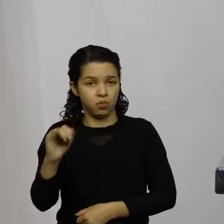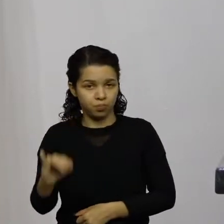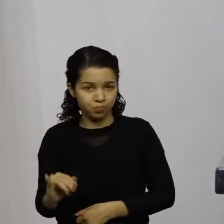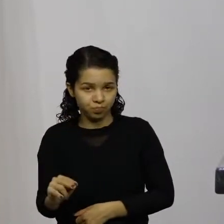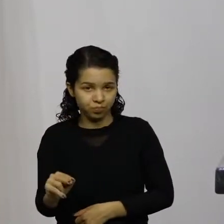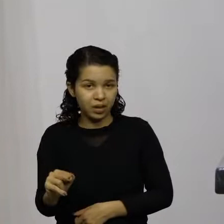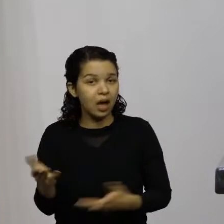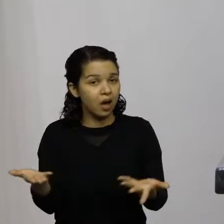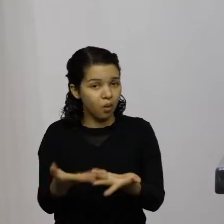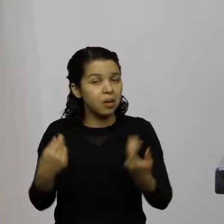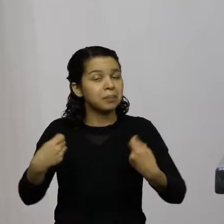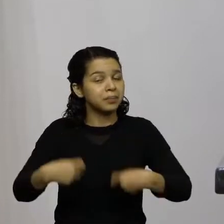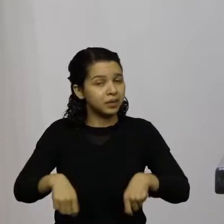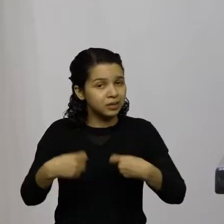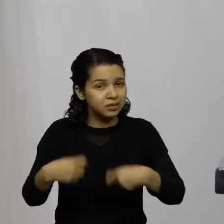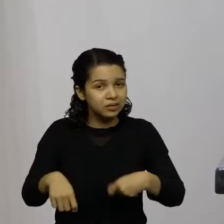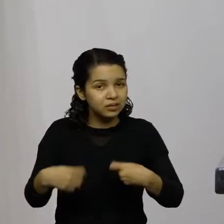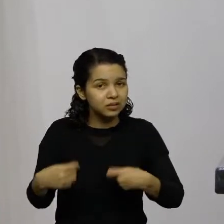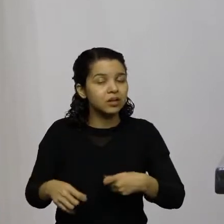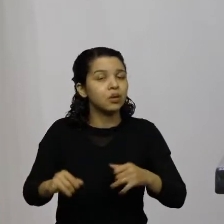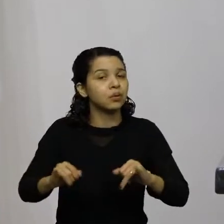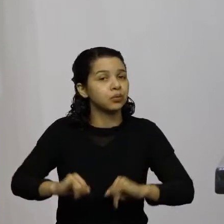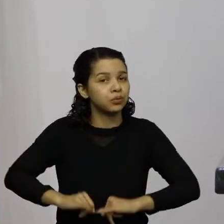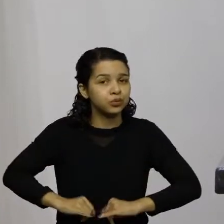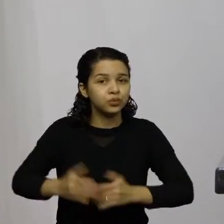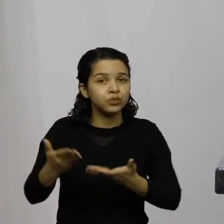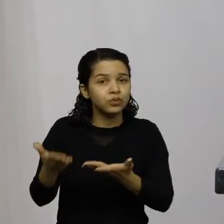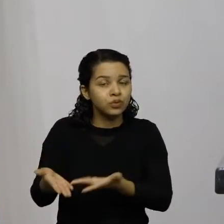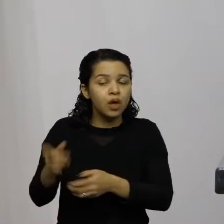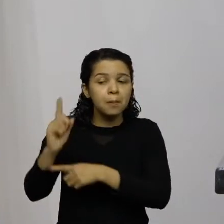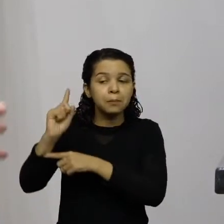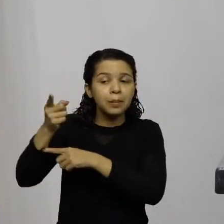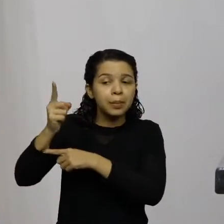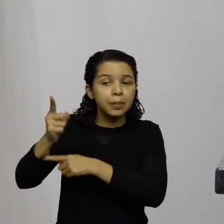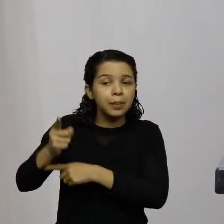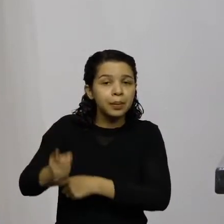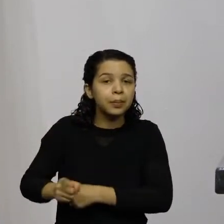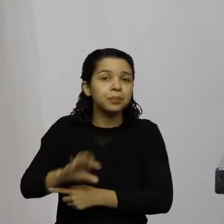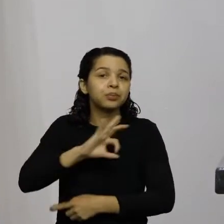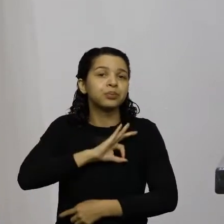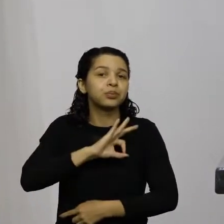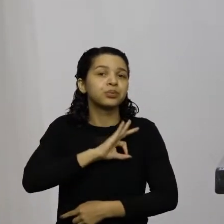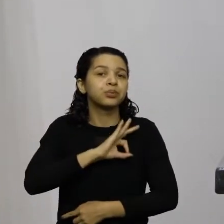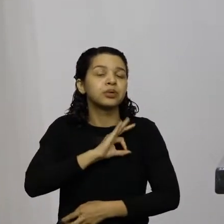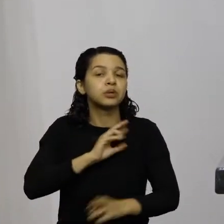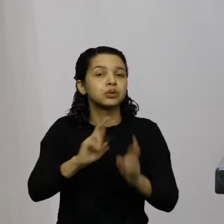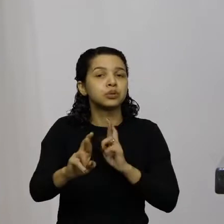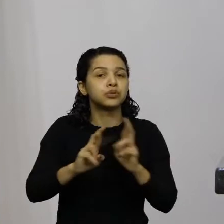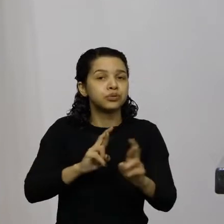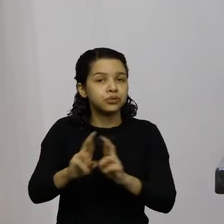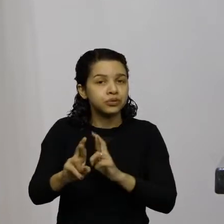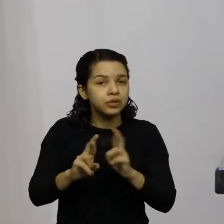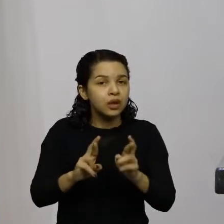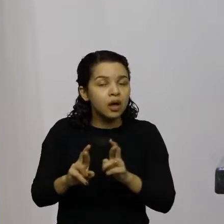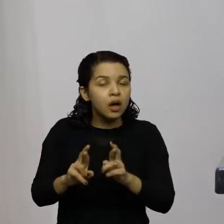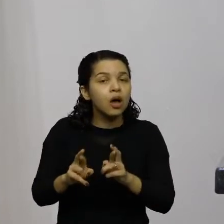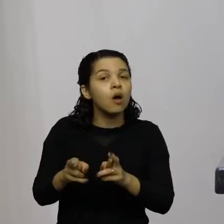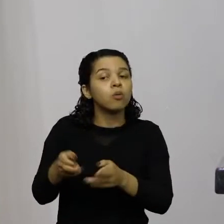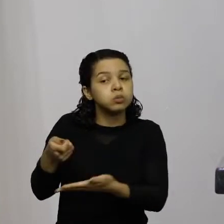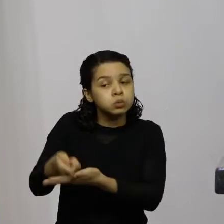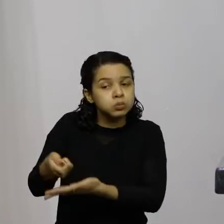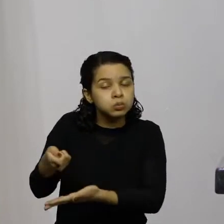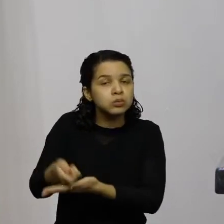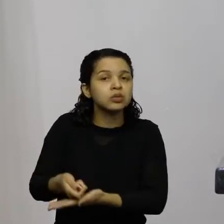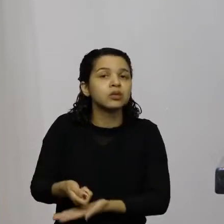passar por essa atitude de um pente fino que a polícia rodoviária federal estaria fazendo e mais